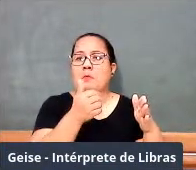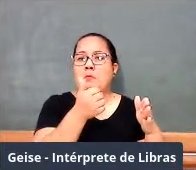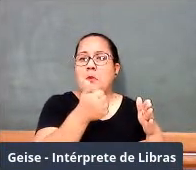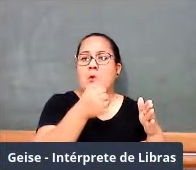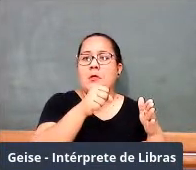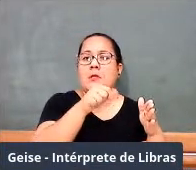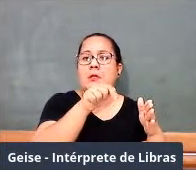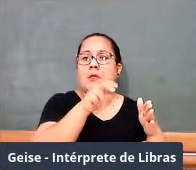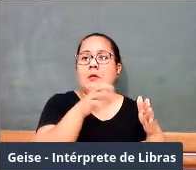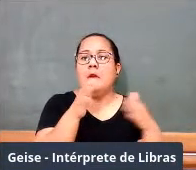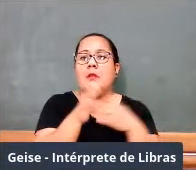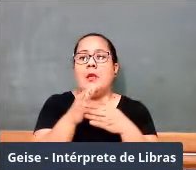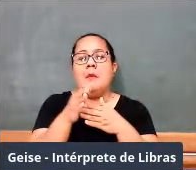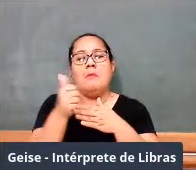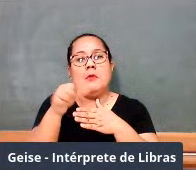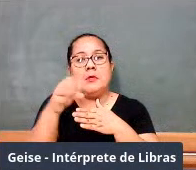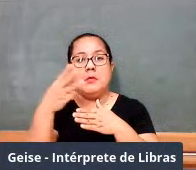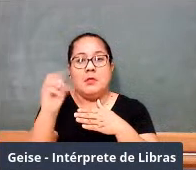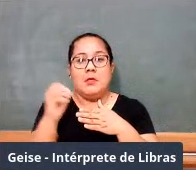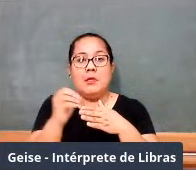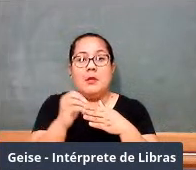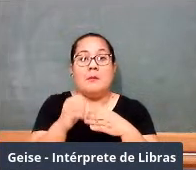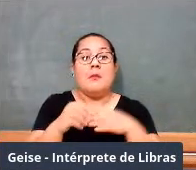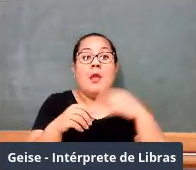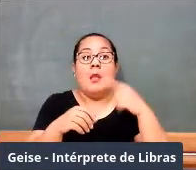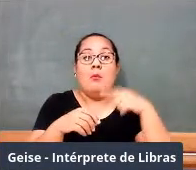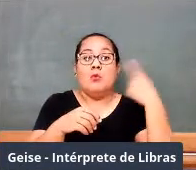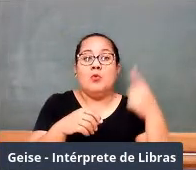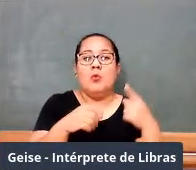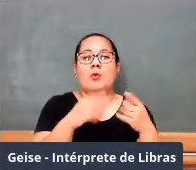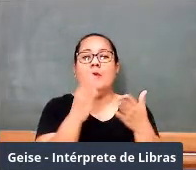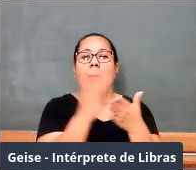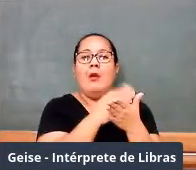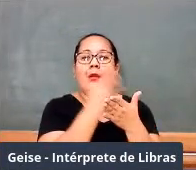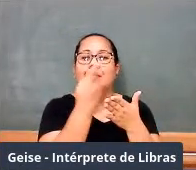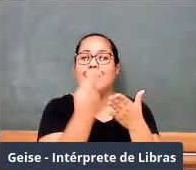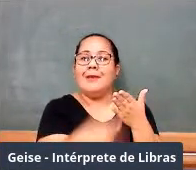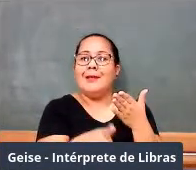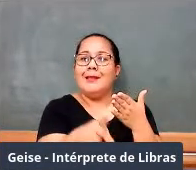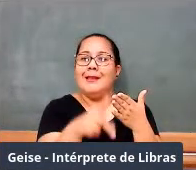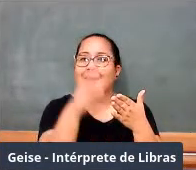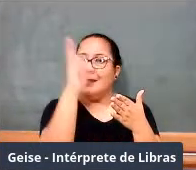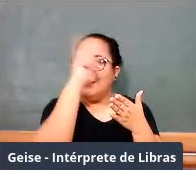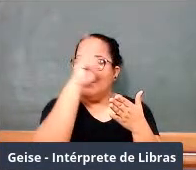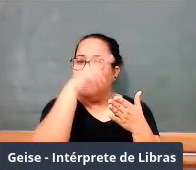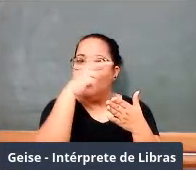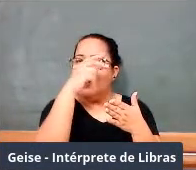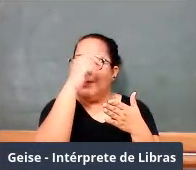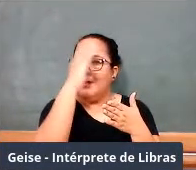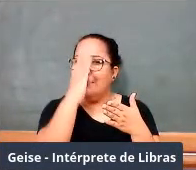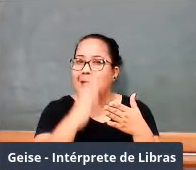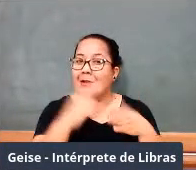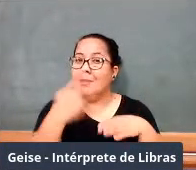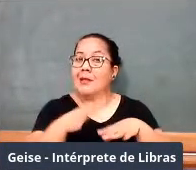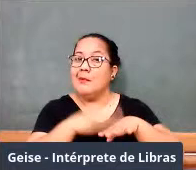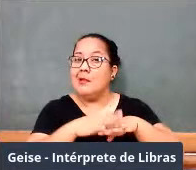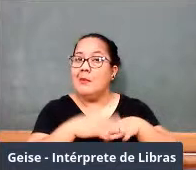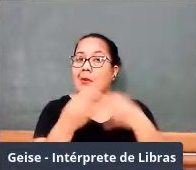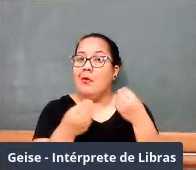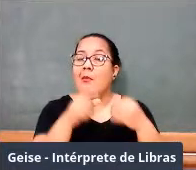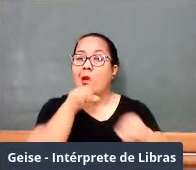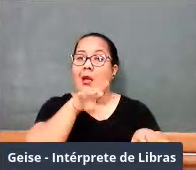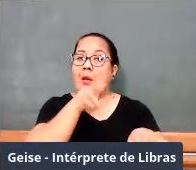formação do professor do ensino primário, a gente estudou, em particular, o que aconteceu no estado de São Paulo com a formação dos